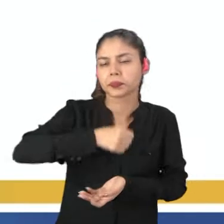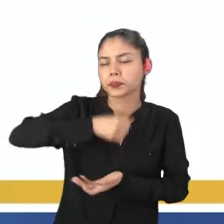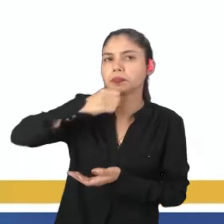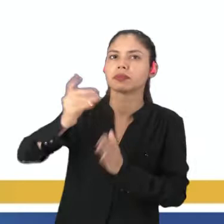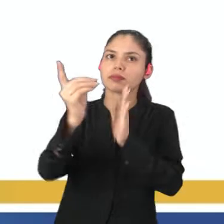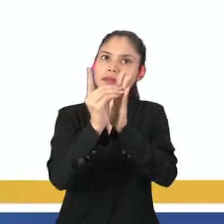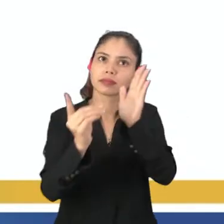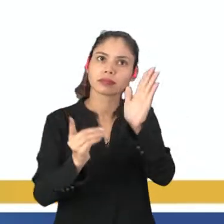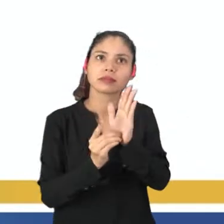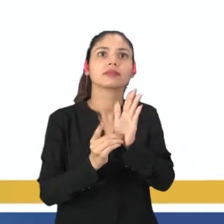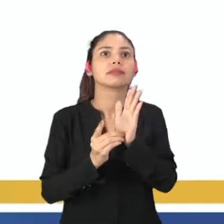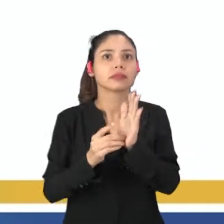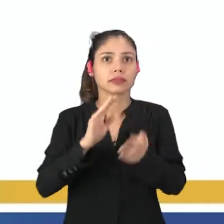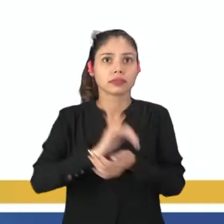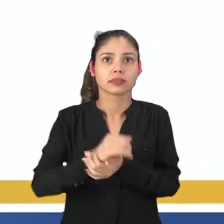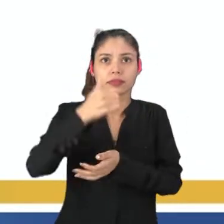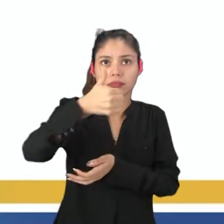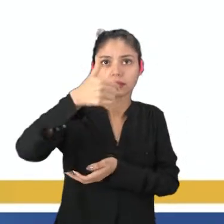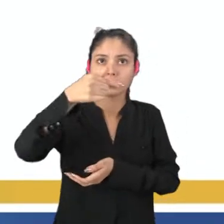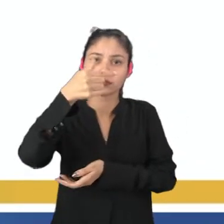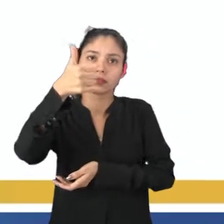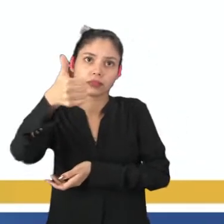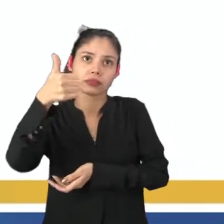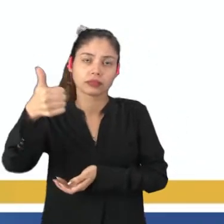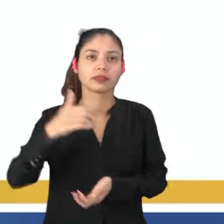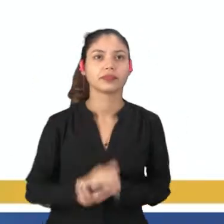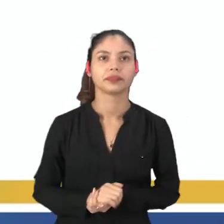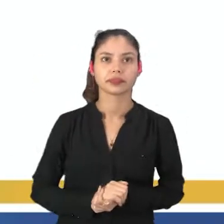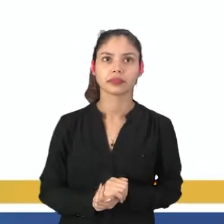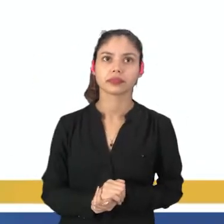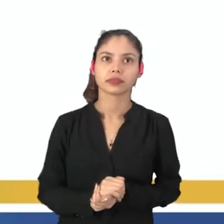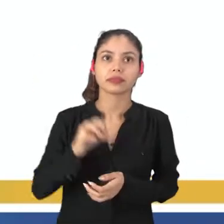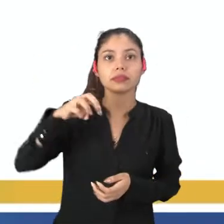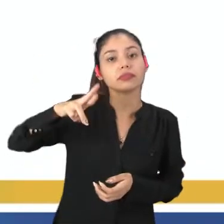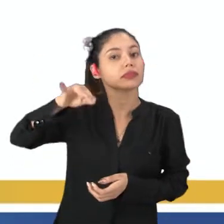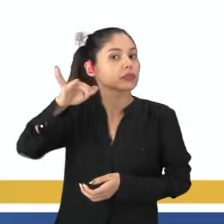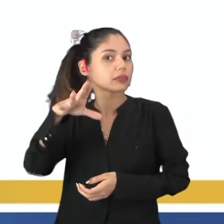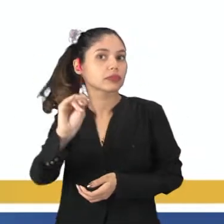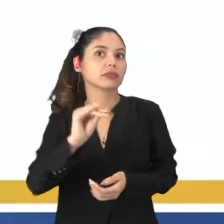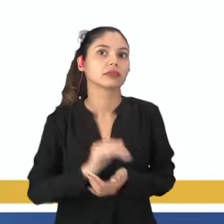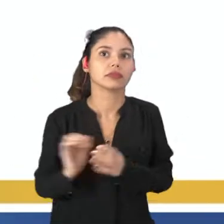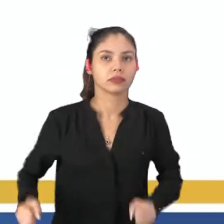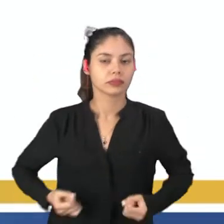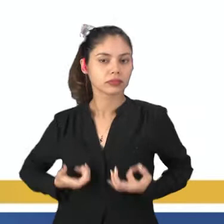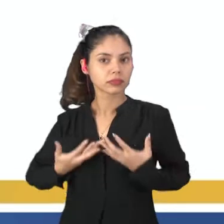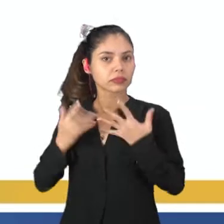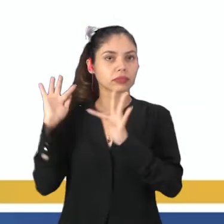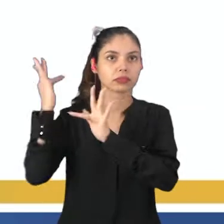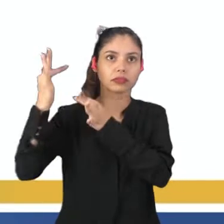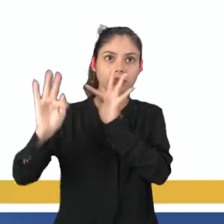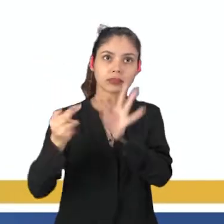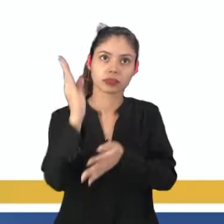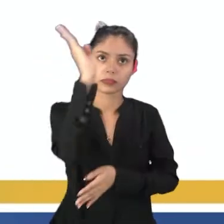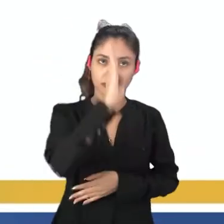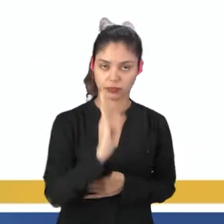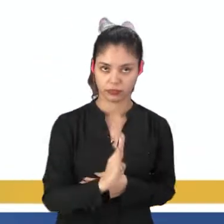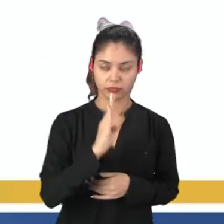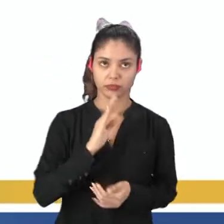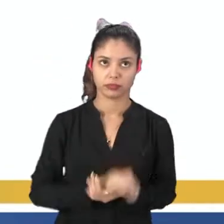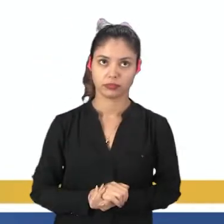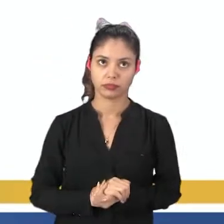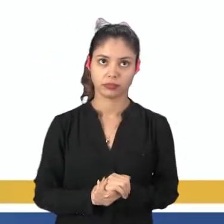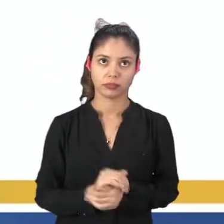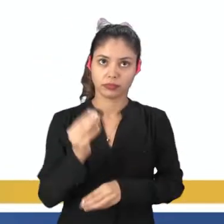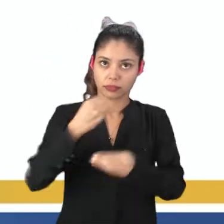antiga, datada de 1711. O maracatu é uma manifestação do folclore